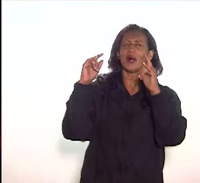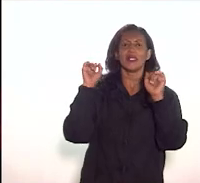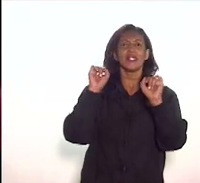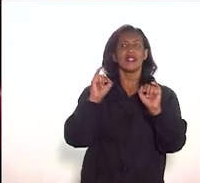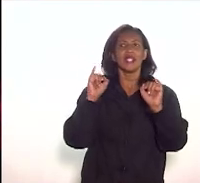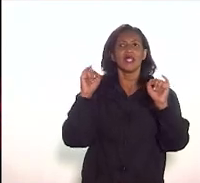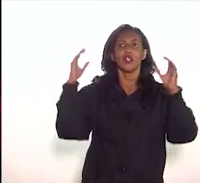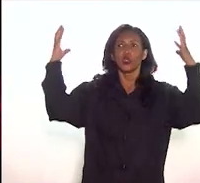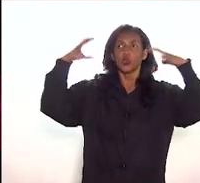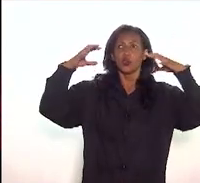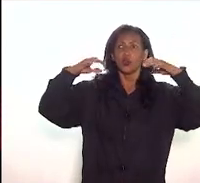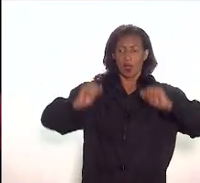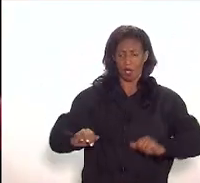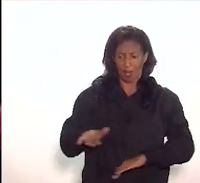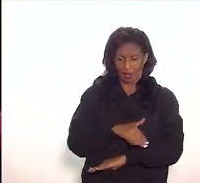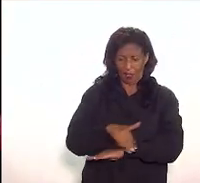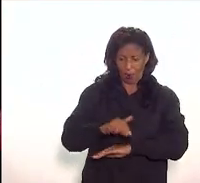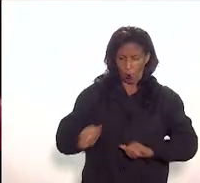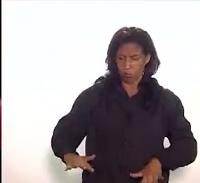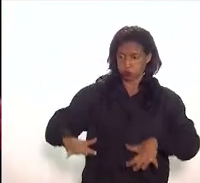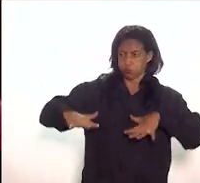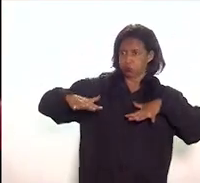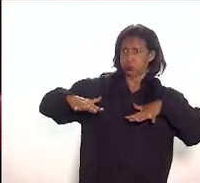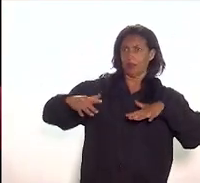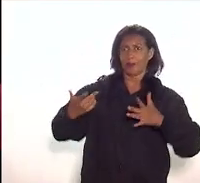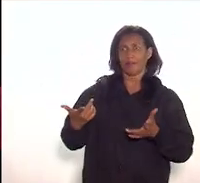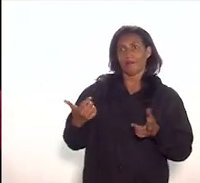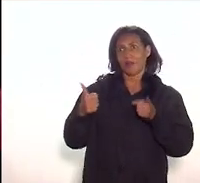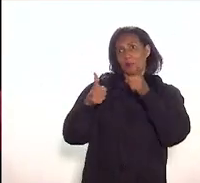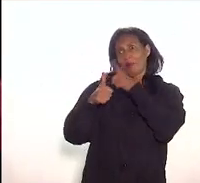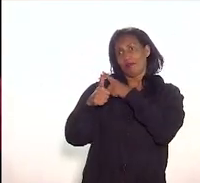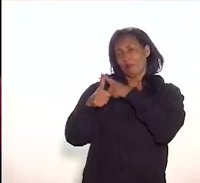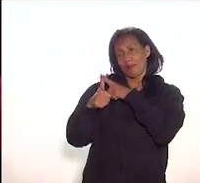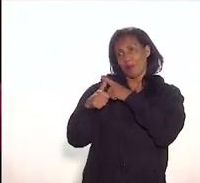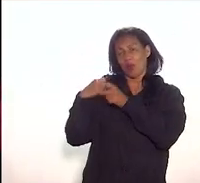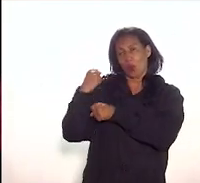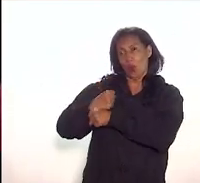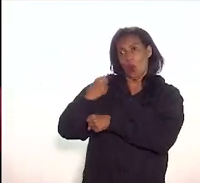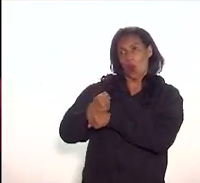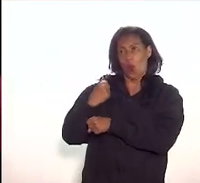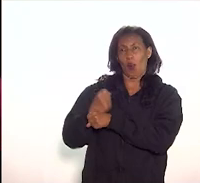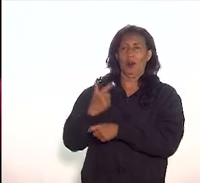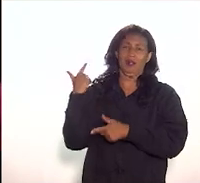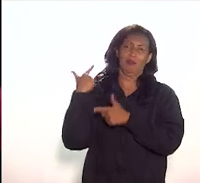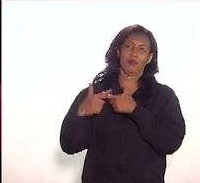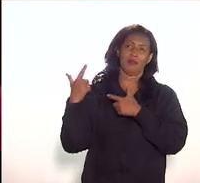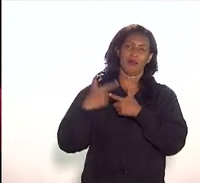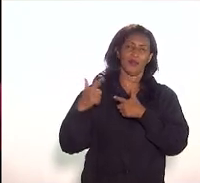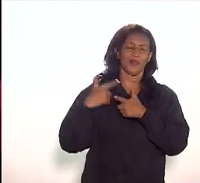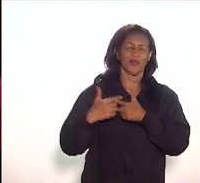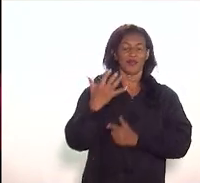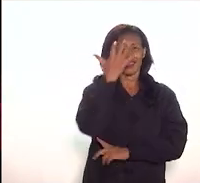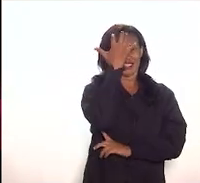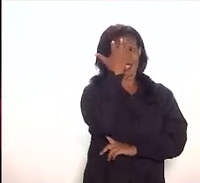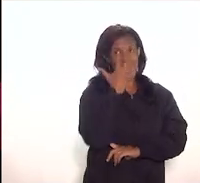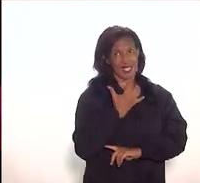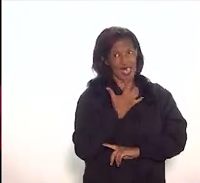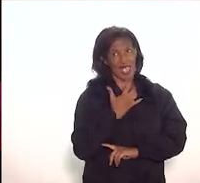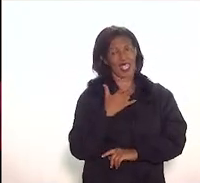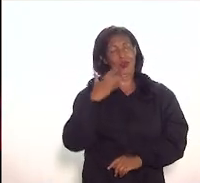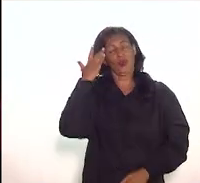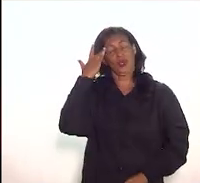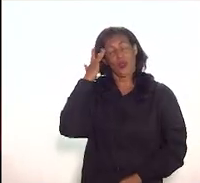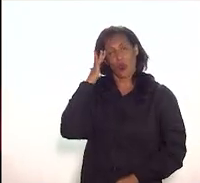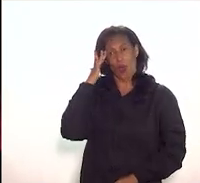um alagamento isso aí tem que ser visto então eu acho que tem problemas seríssimos realmente e que eu acho